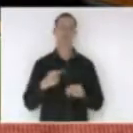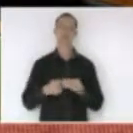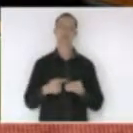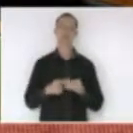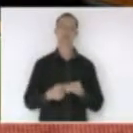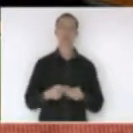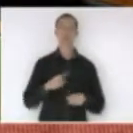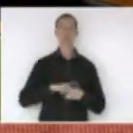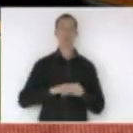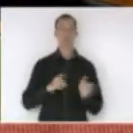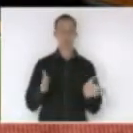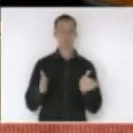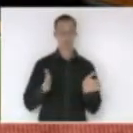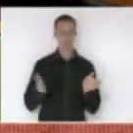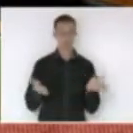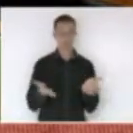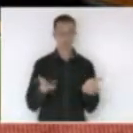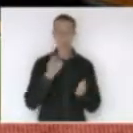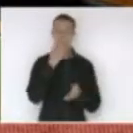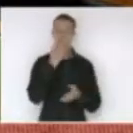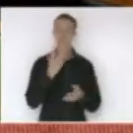por isso votamos sim ao projeto